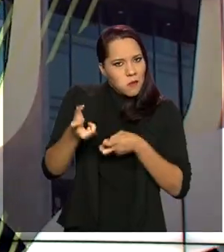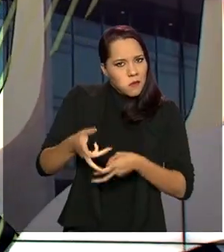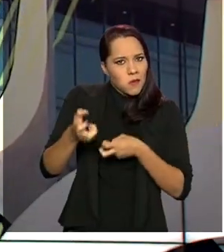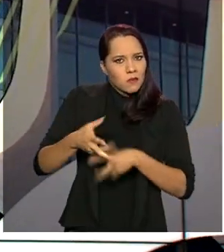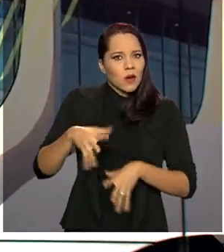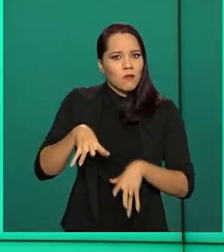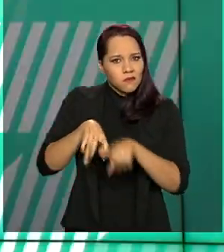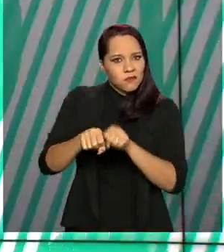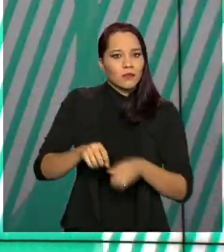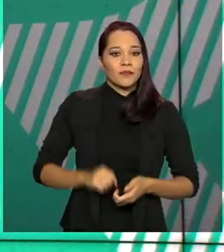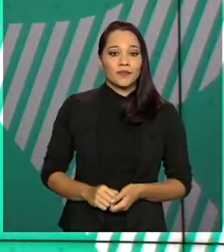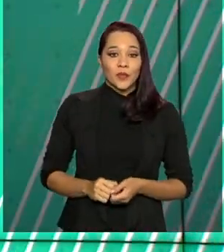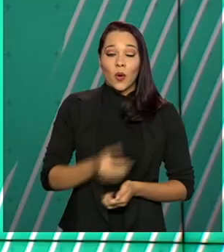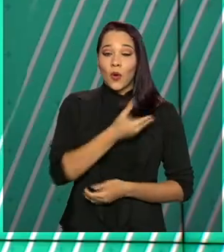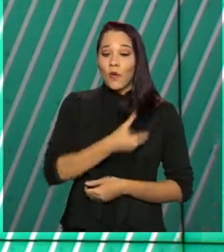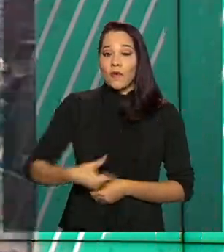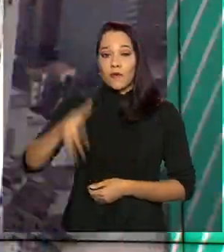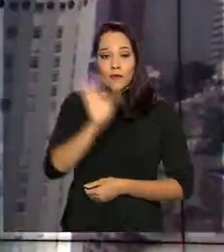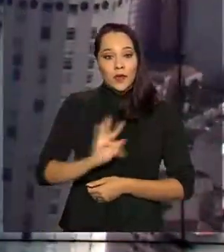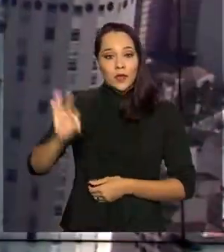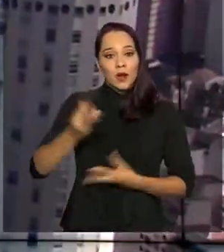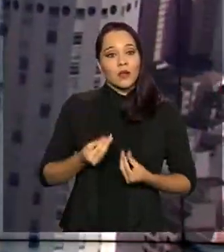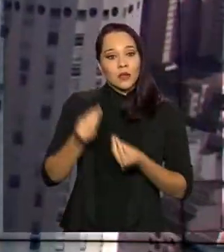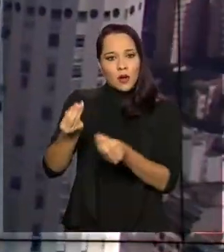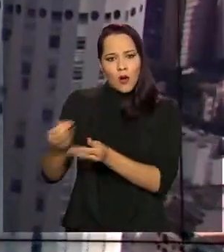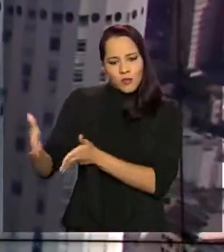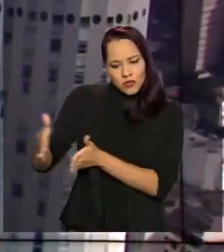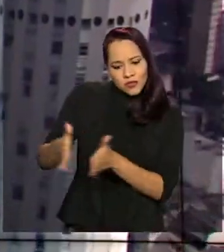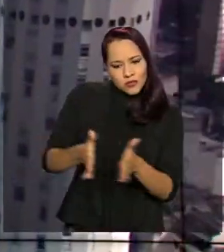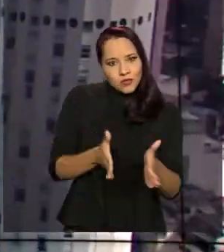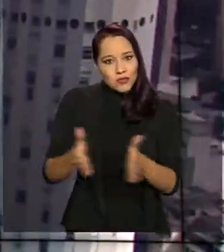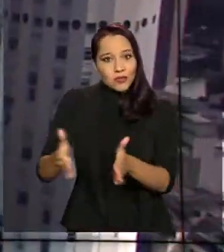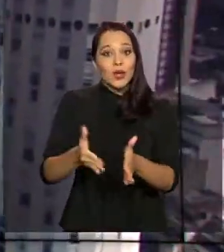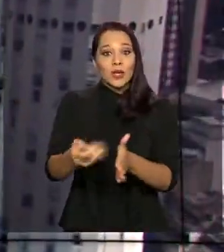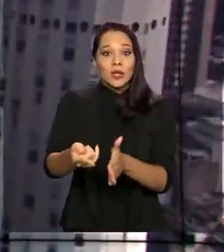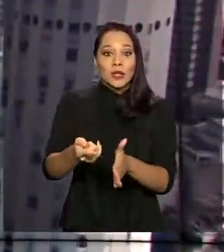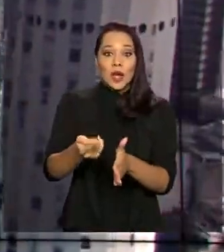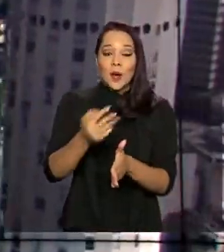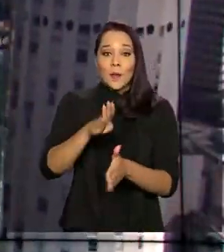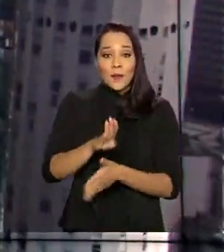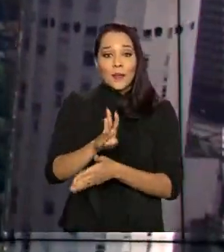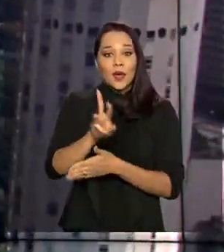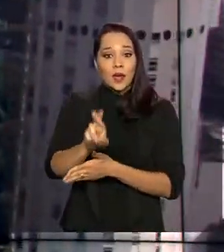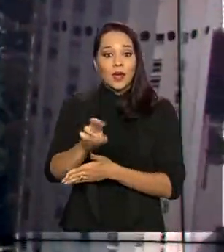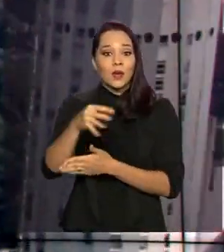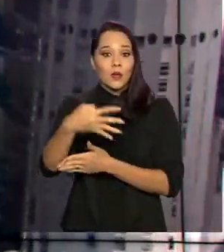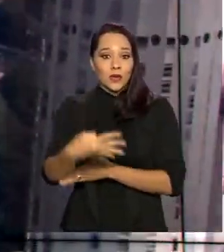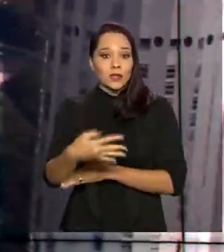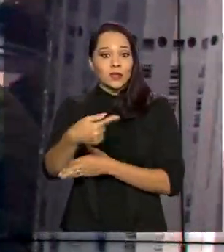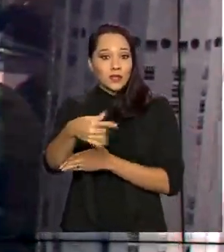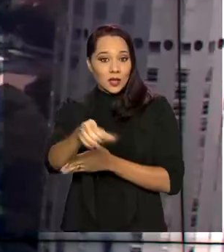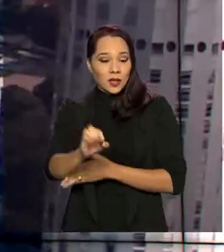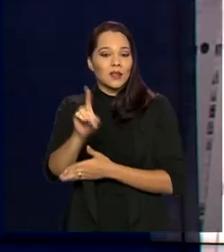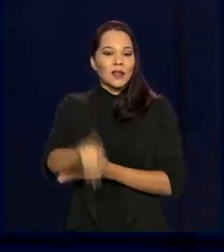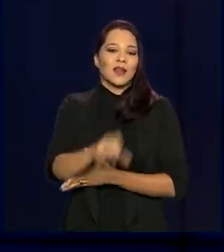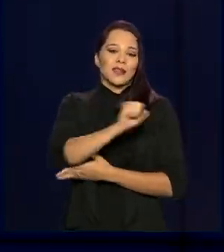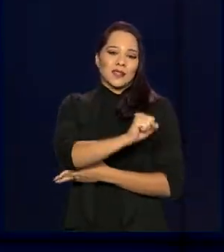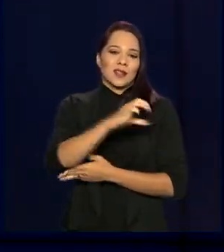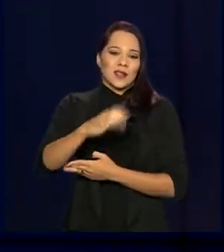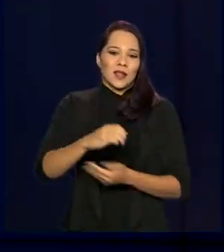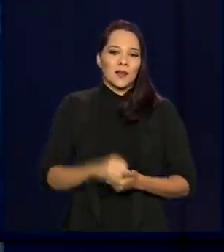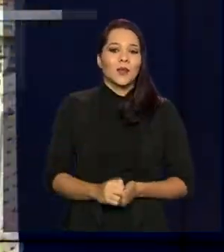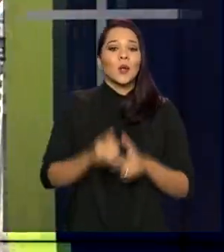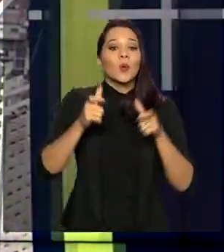O governo federal entregou um dos trechos mais aguardados da duplicação da BR-470 em Santa Catarina,